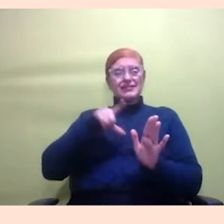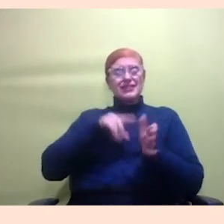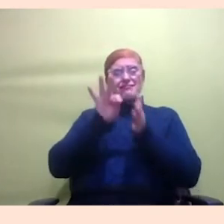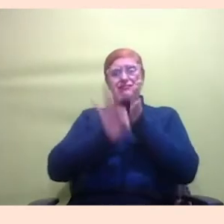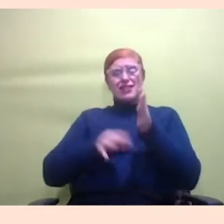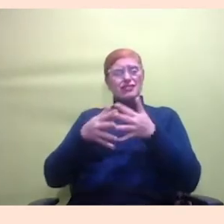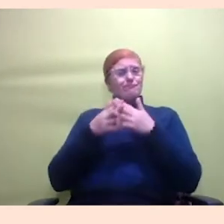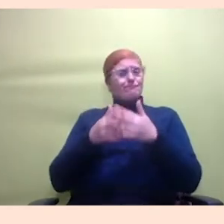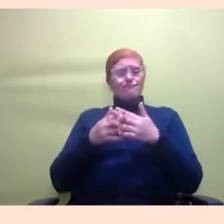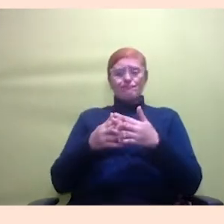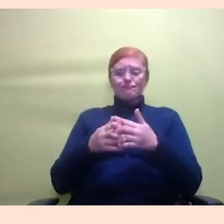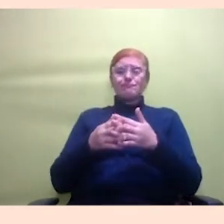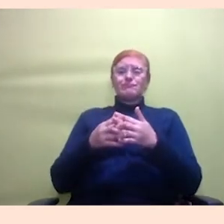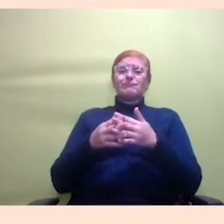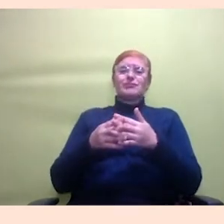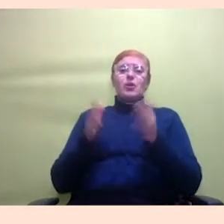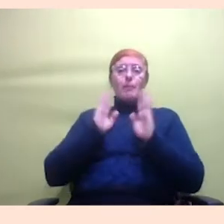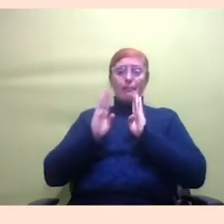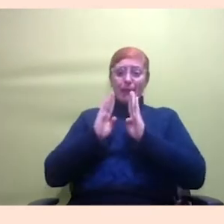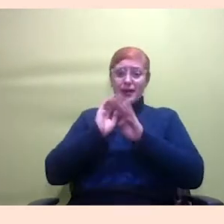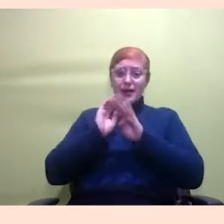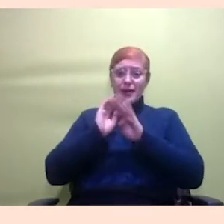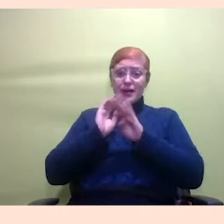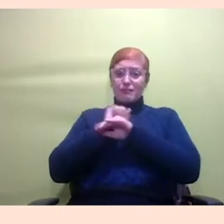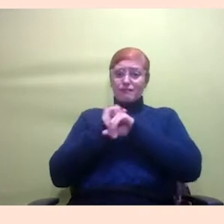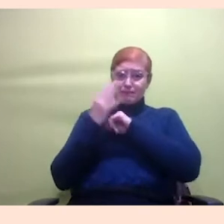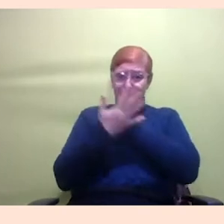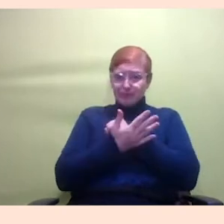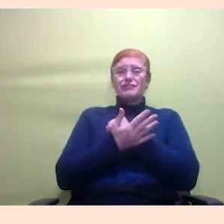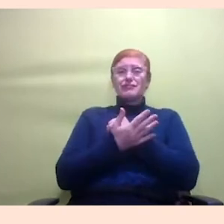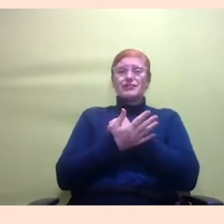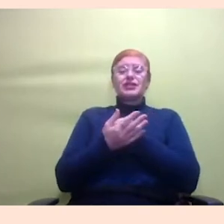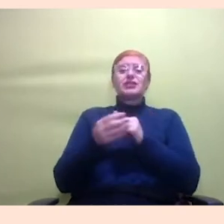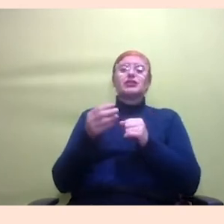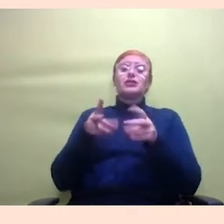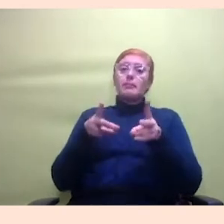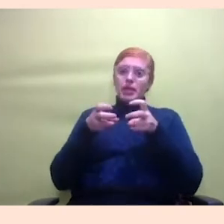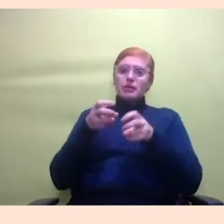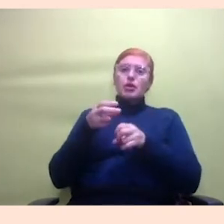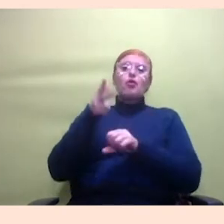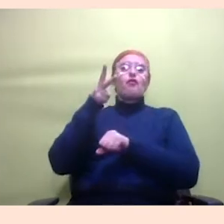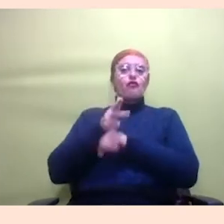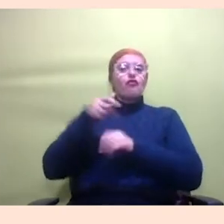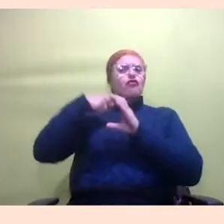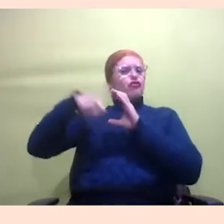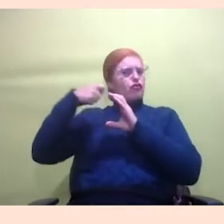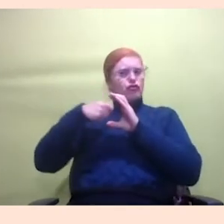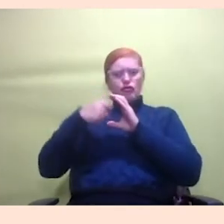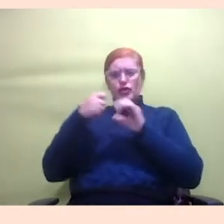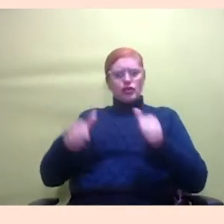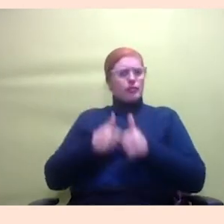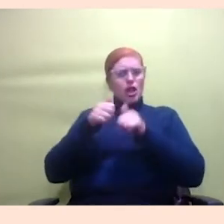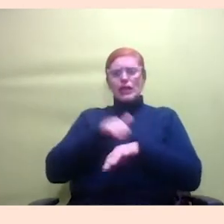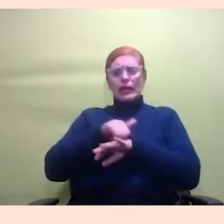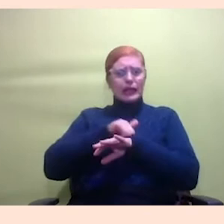nesse período de pandemia a gente tem visto que o que mais tem funcionado são os vídeos hoje o IGTV dentro do Instagram é o que mais tem bombado porque